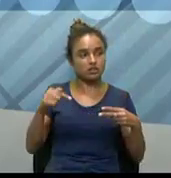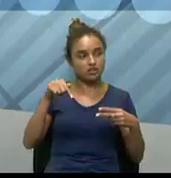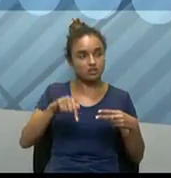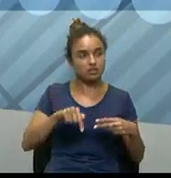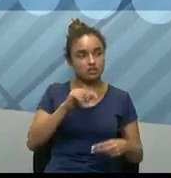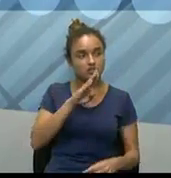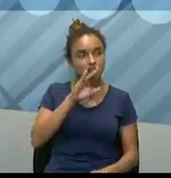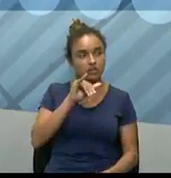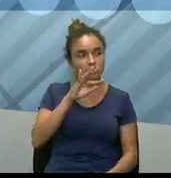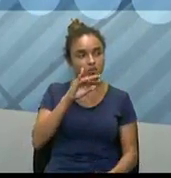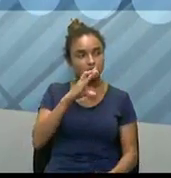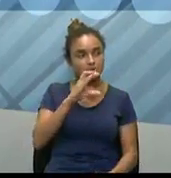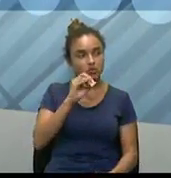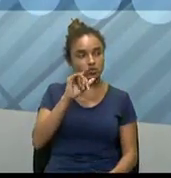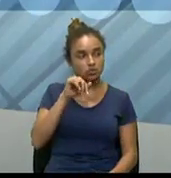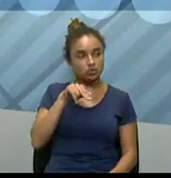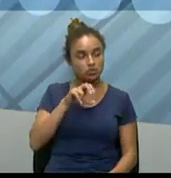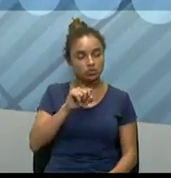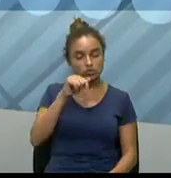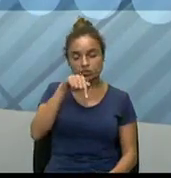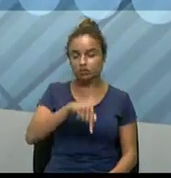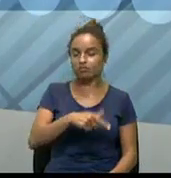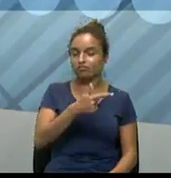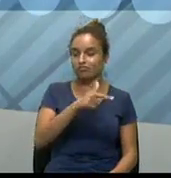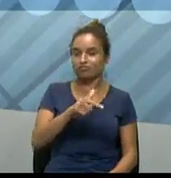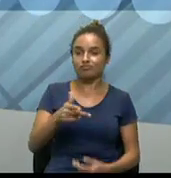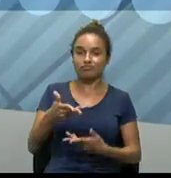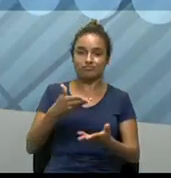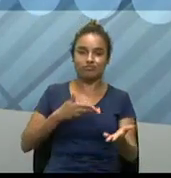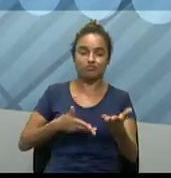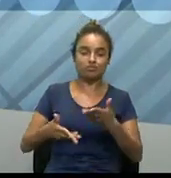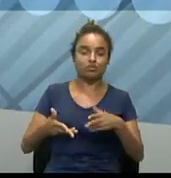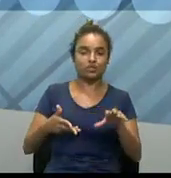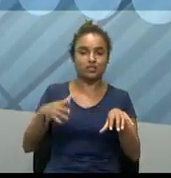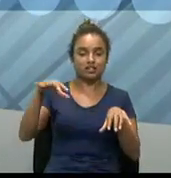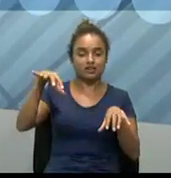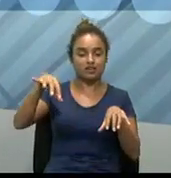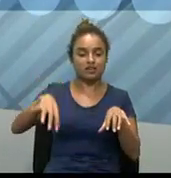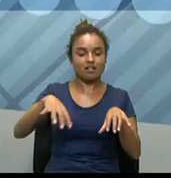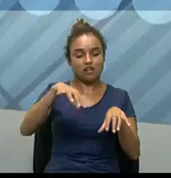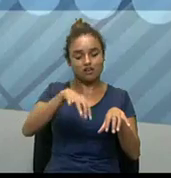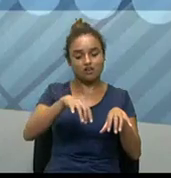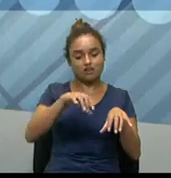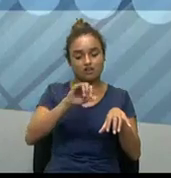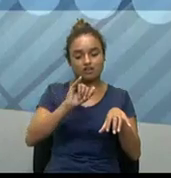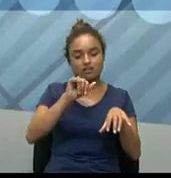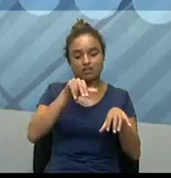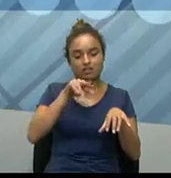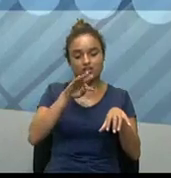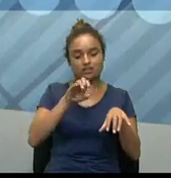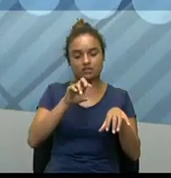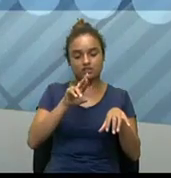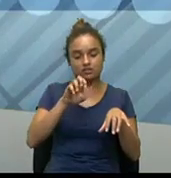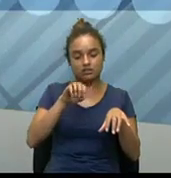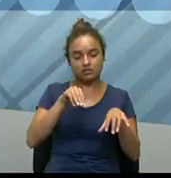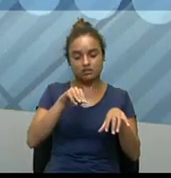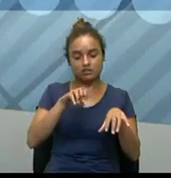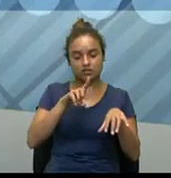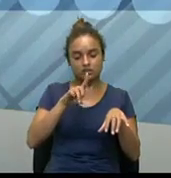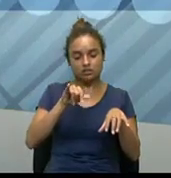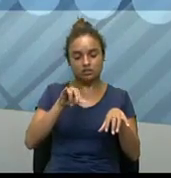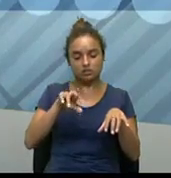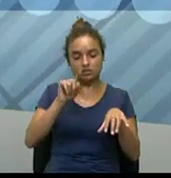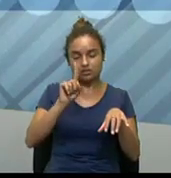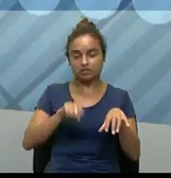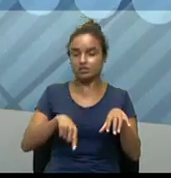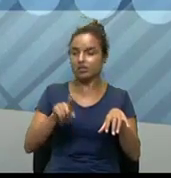do Bitcoin, como eu não tenho intermediário responsável, isso não é possível, né? Então, muita atenção nesse